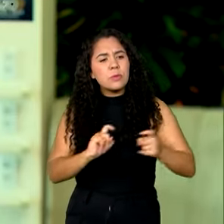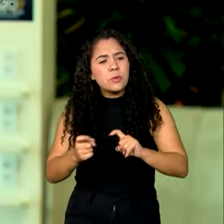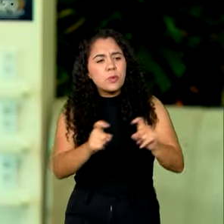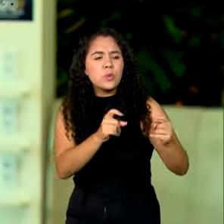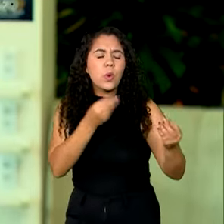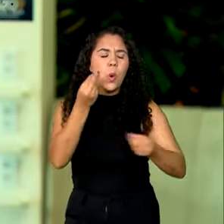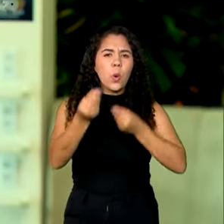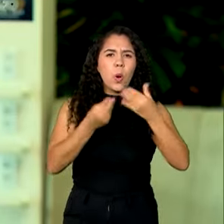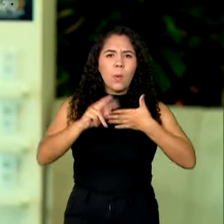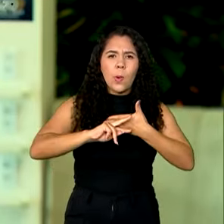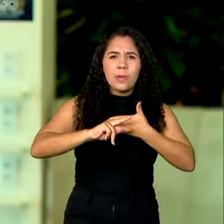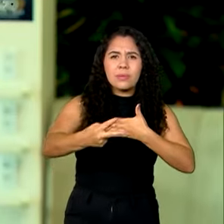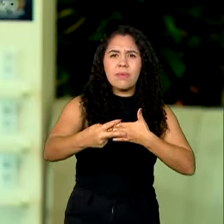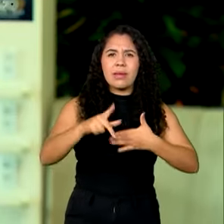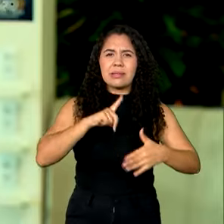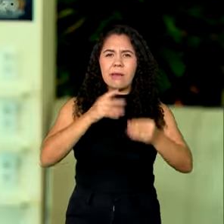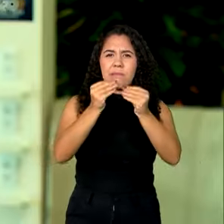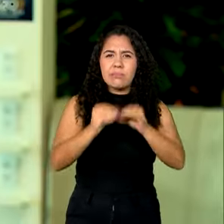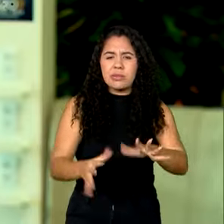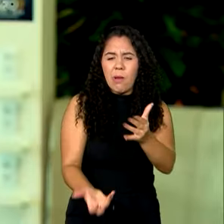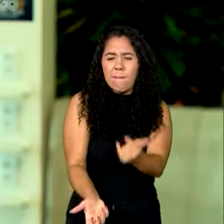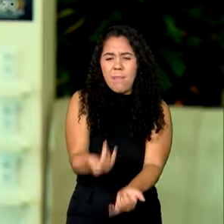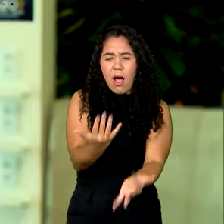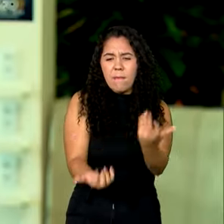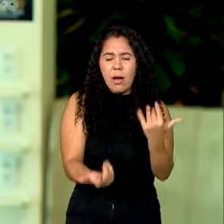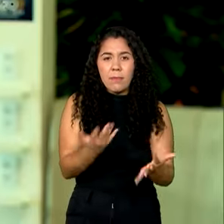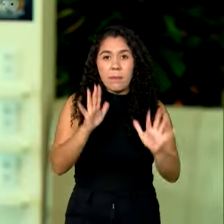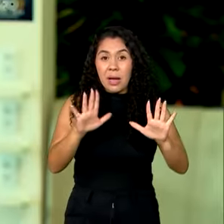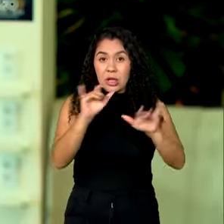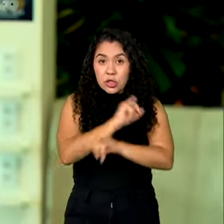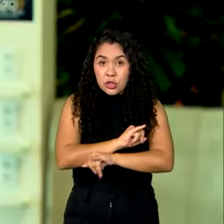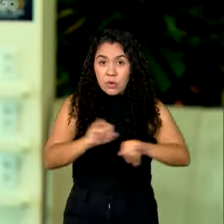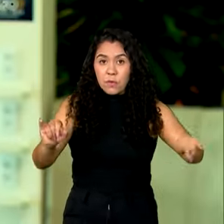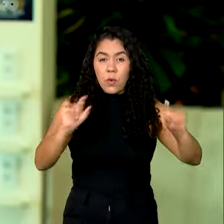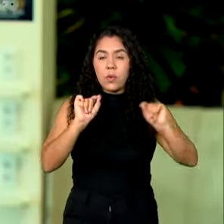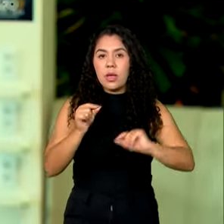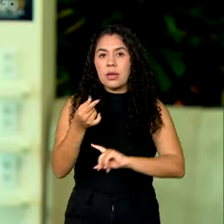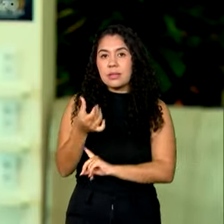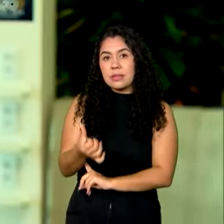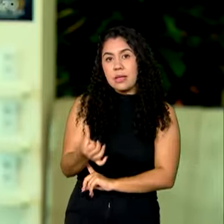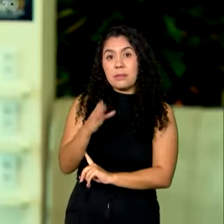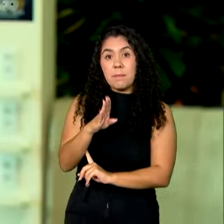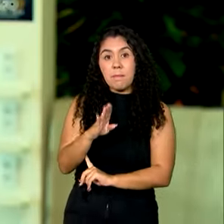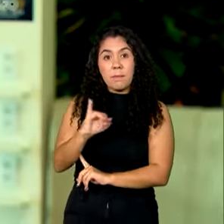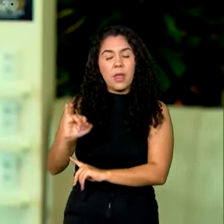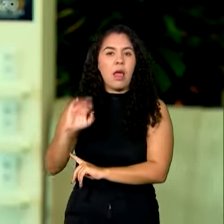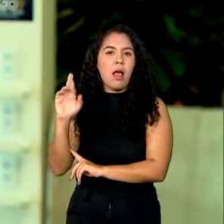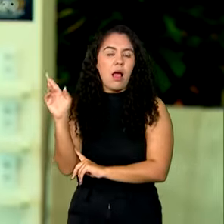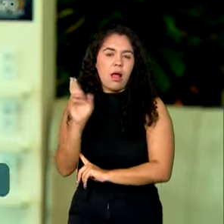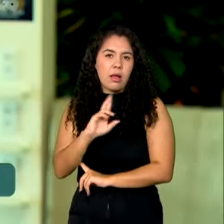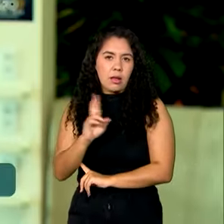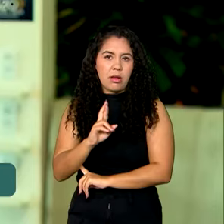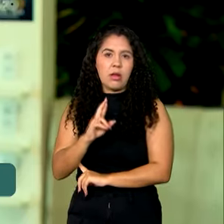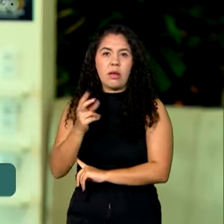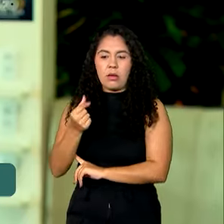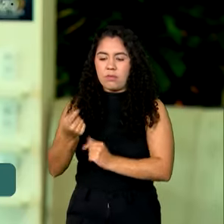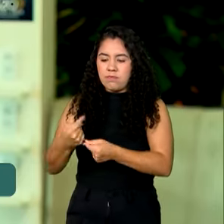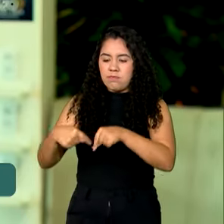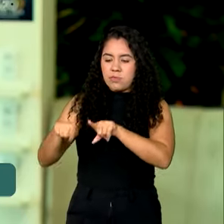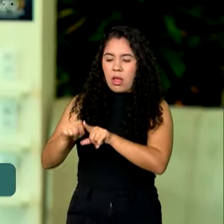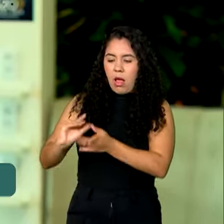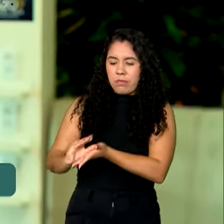atingem o país. E anunciou que mais de 6 bilhões de créditos do Plano Safra poderão ser acessados por